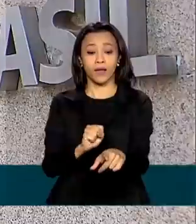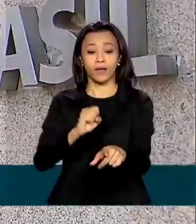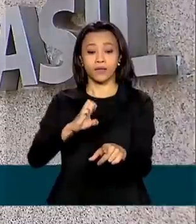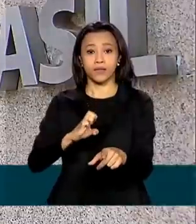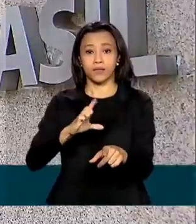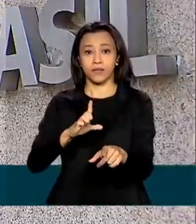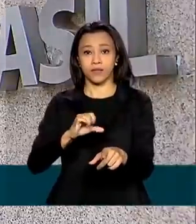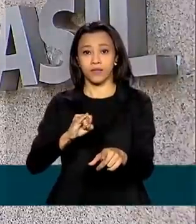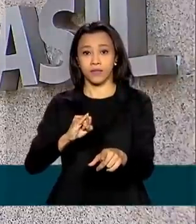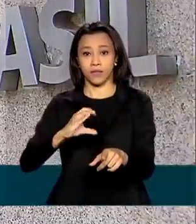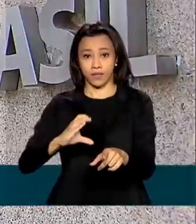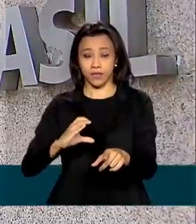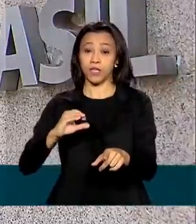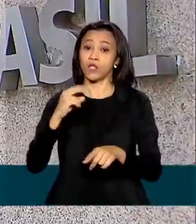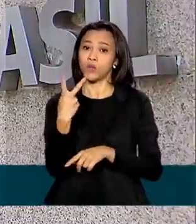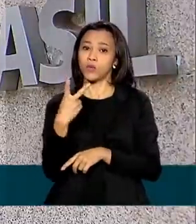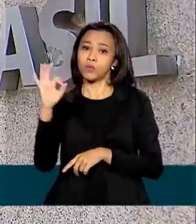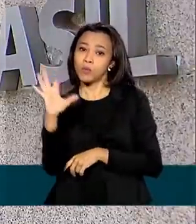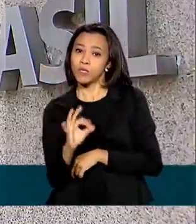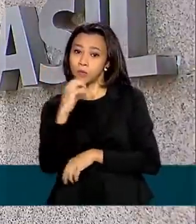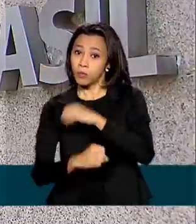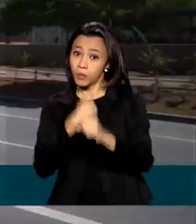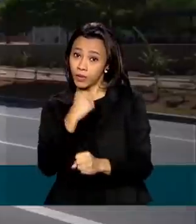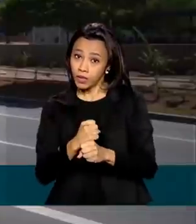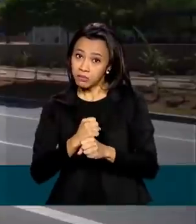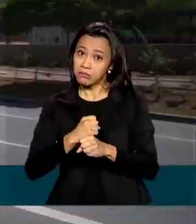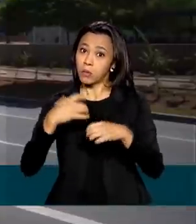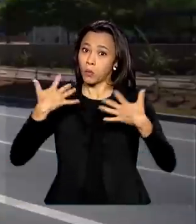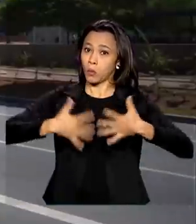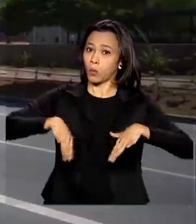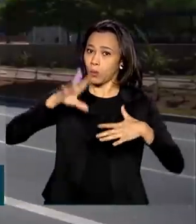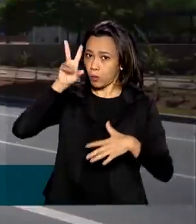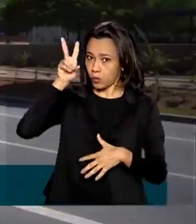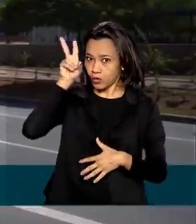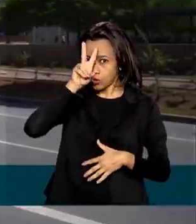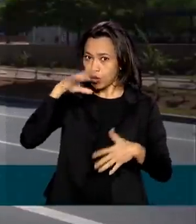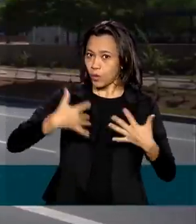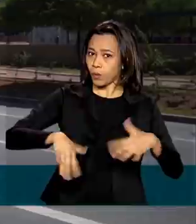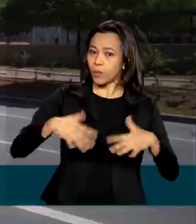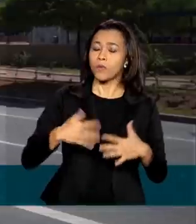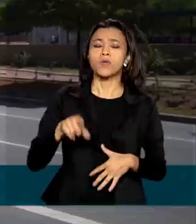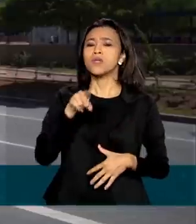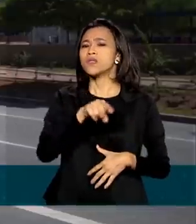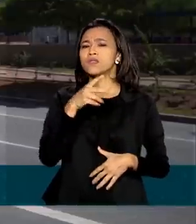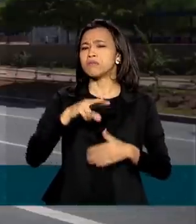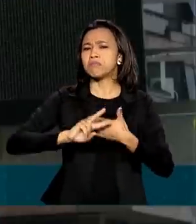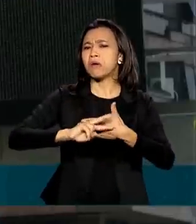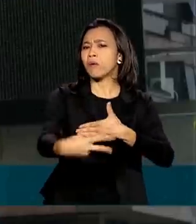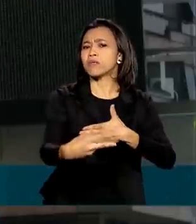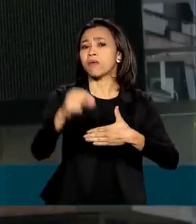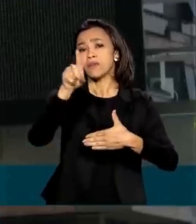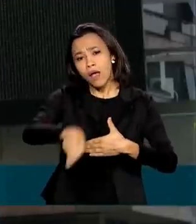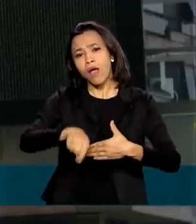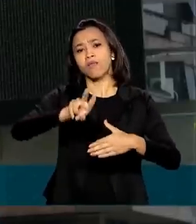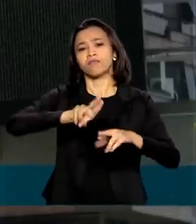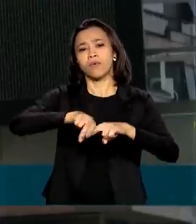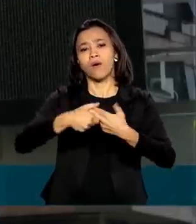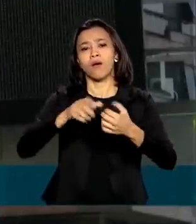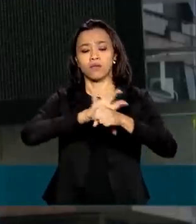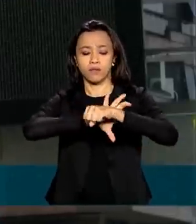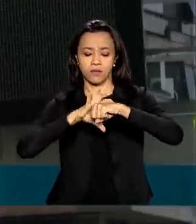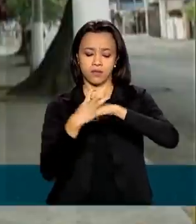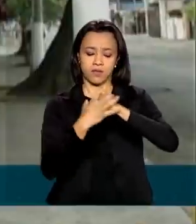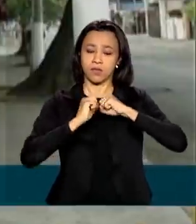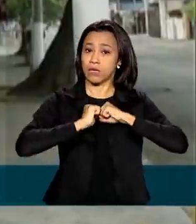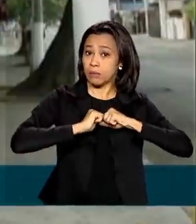Esse patamar renova o recorde mínimo da taxa. O Comitê atribui a decisão ao atual cenário da pandemia de Covid